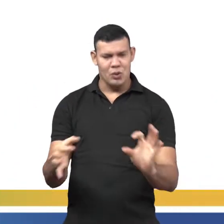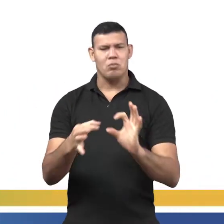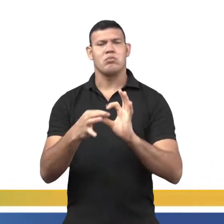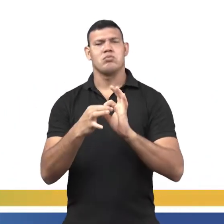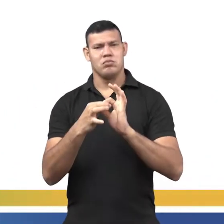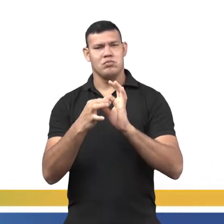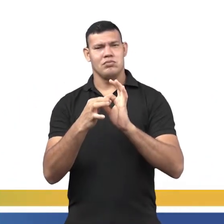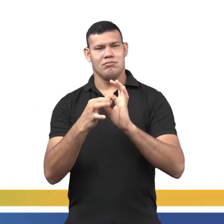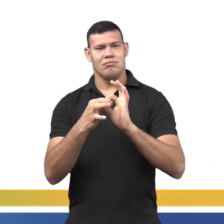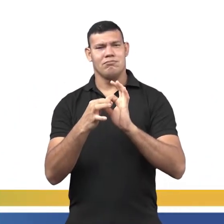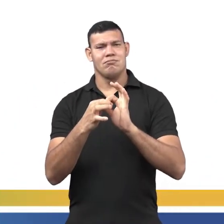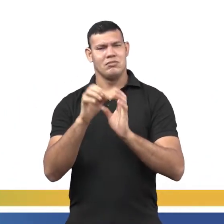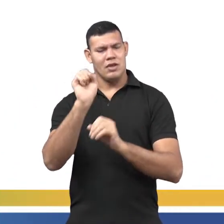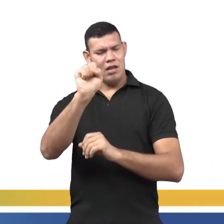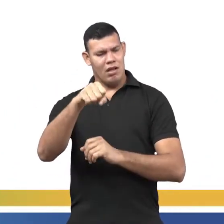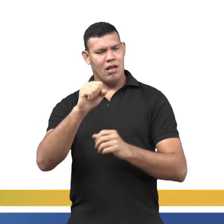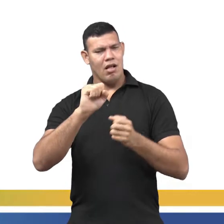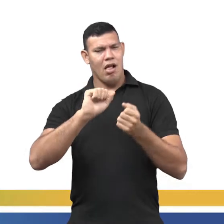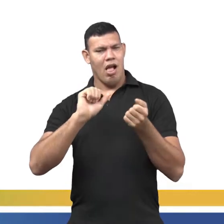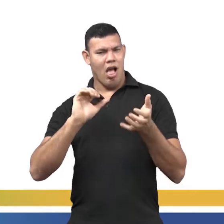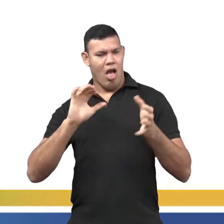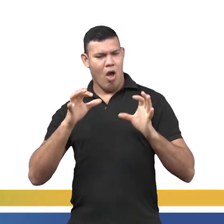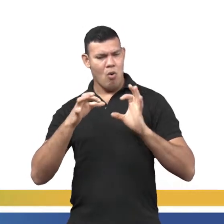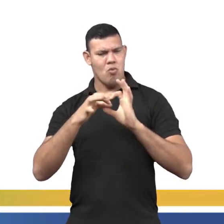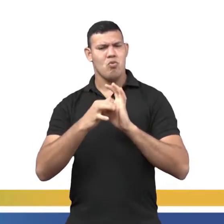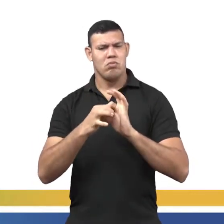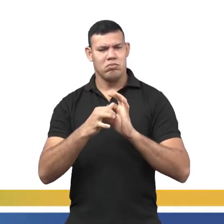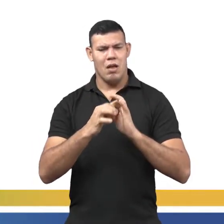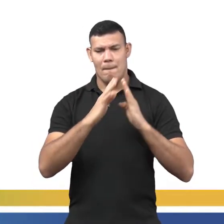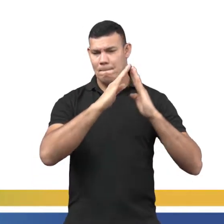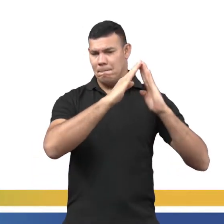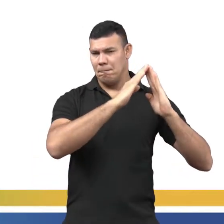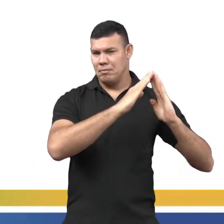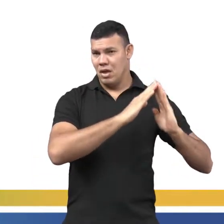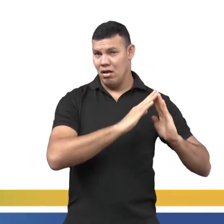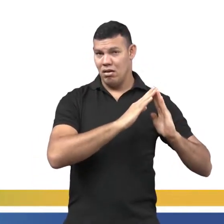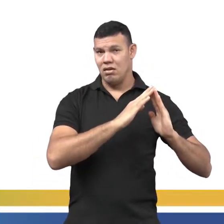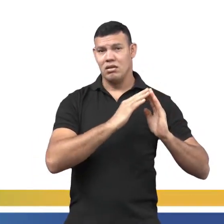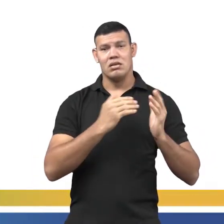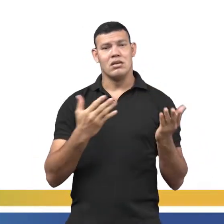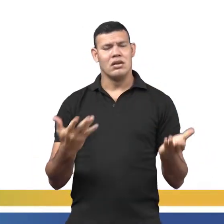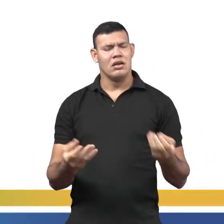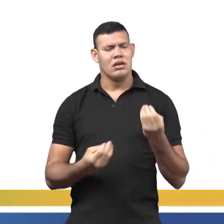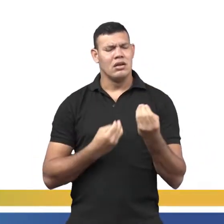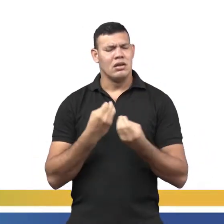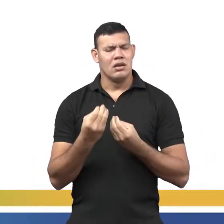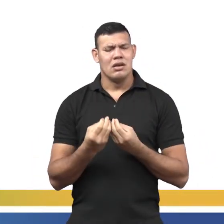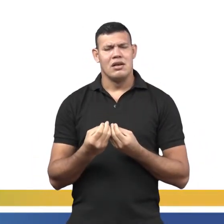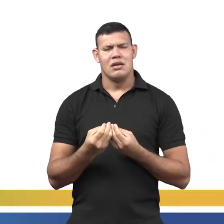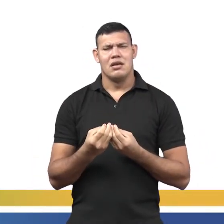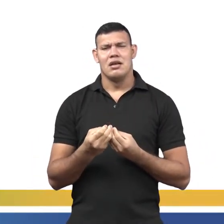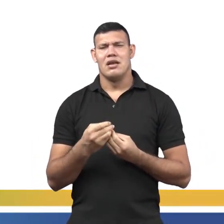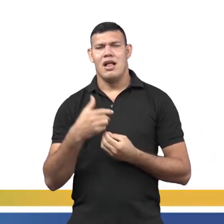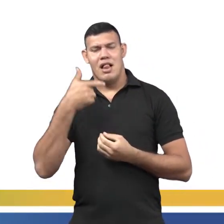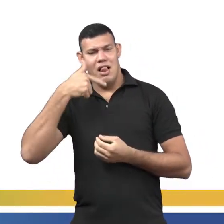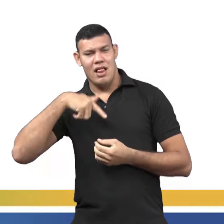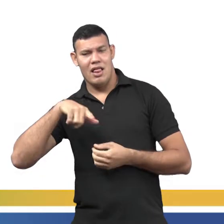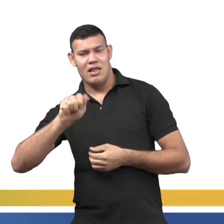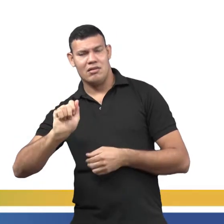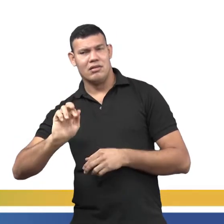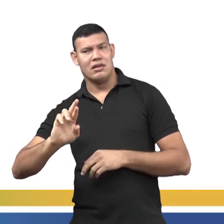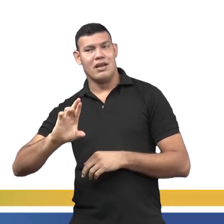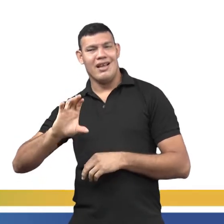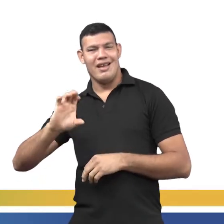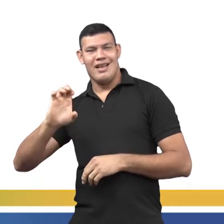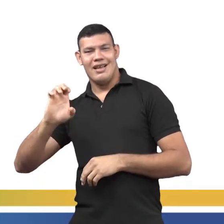linguísticas da história da língua inglesa. Então, as pessoas que moravam lá na Grã-Bretanha, antes da invasão, falavam celta, que era uma língua